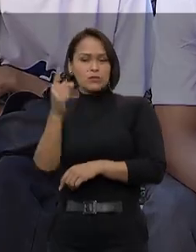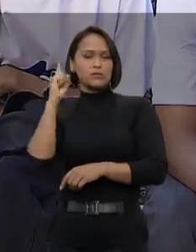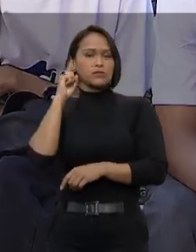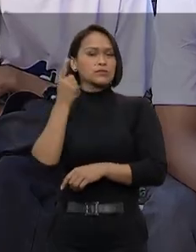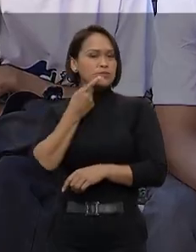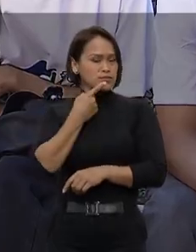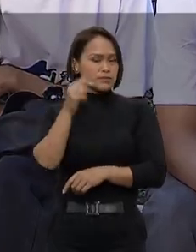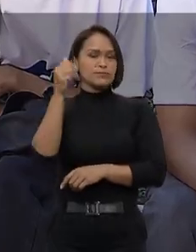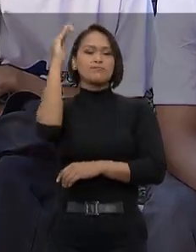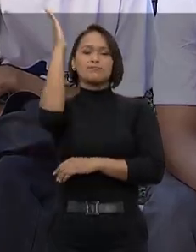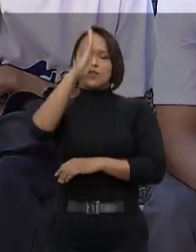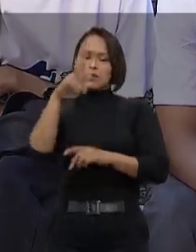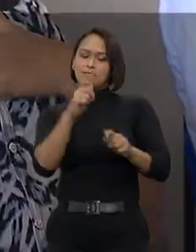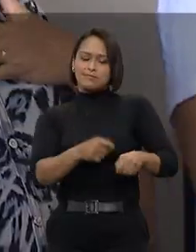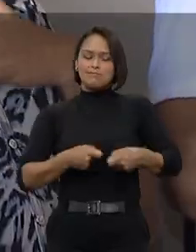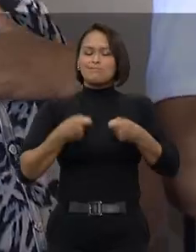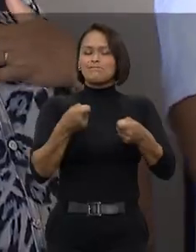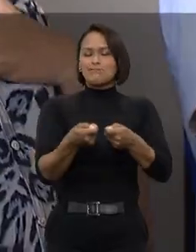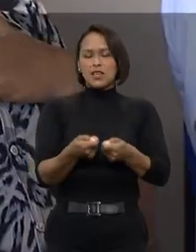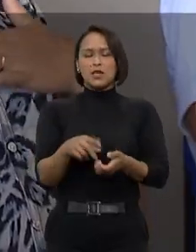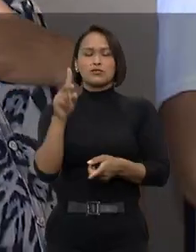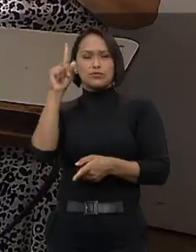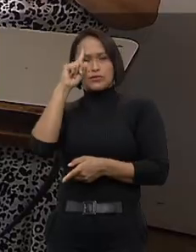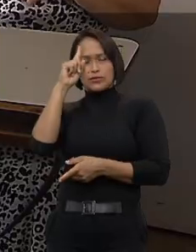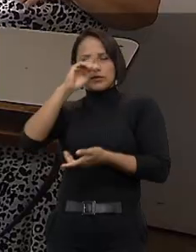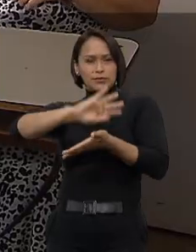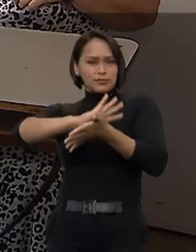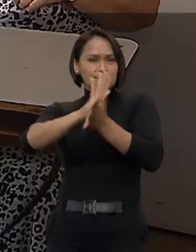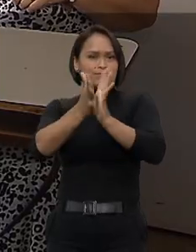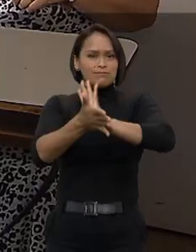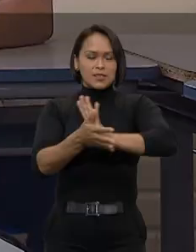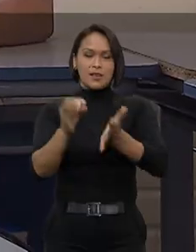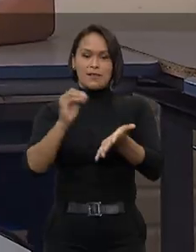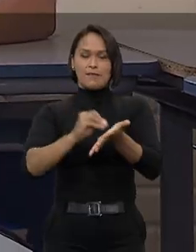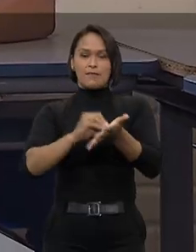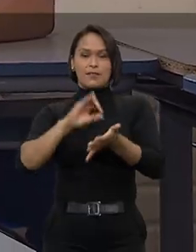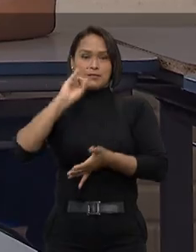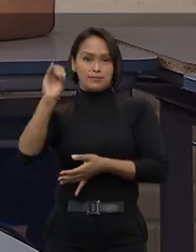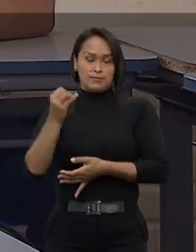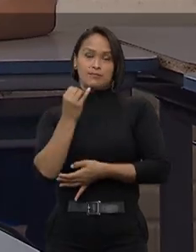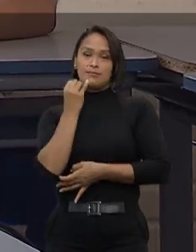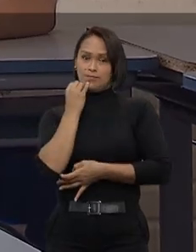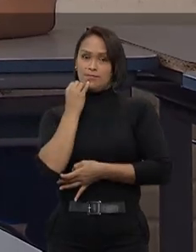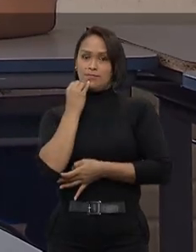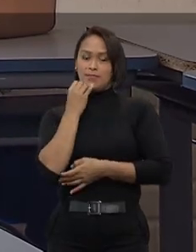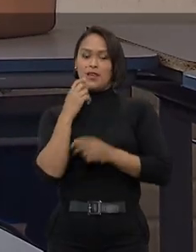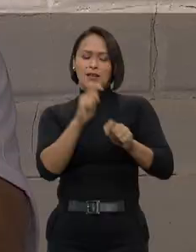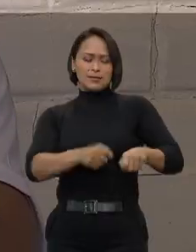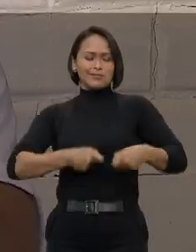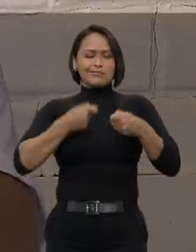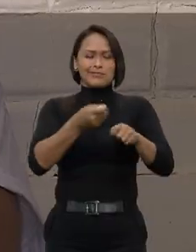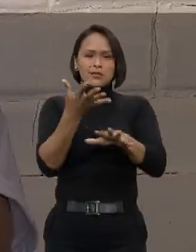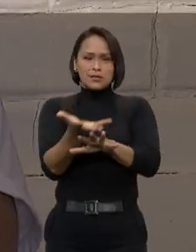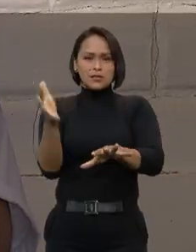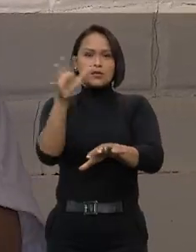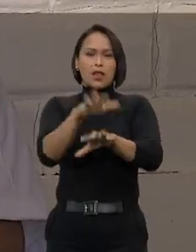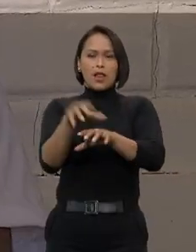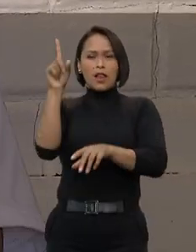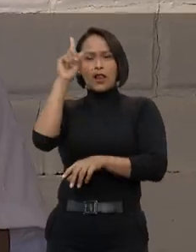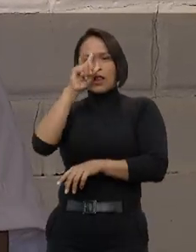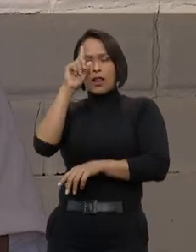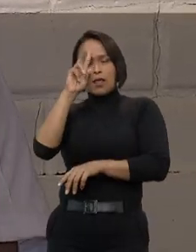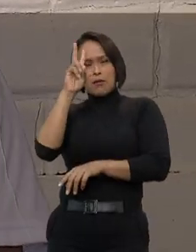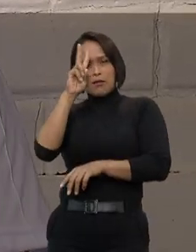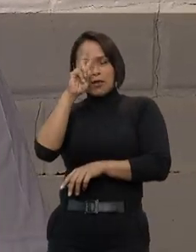surdos do país precisam desafiar diariamente o preconceito e a falta de oportunidades. A luta pela